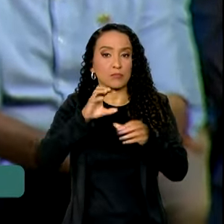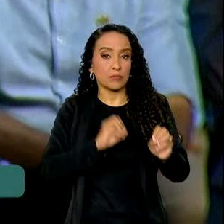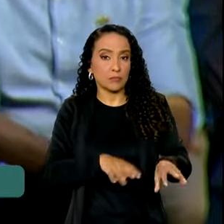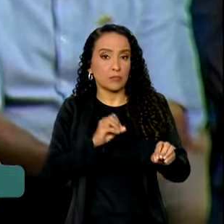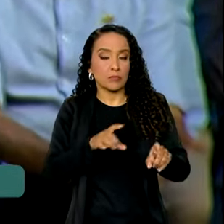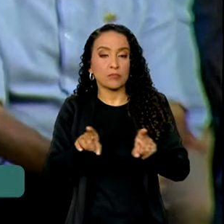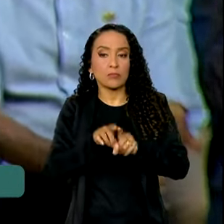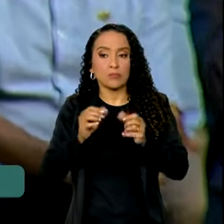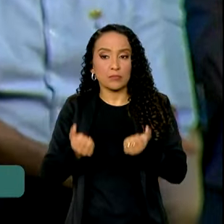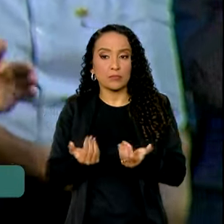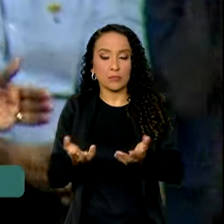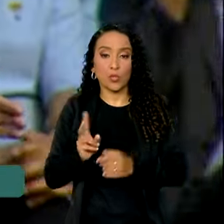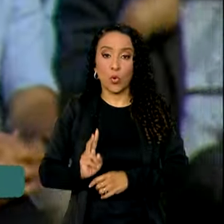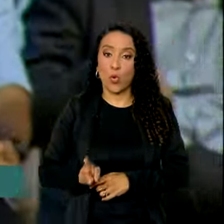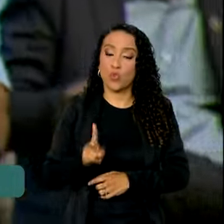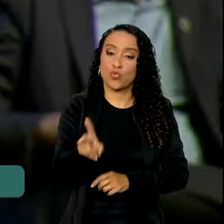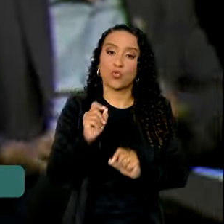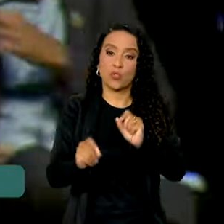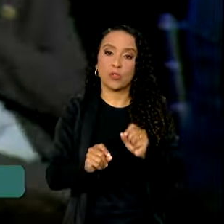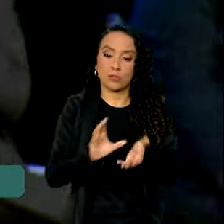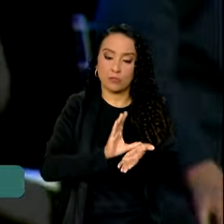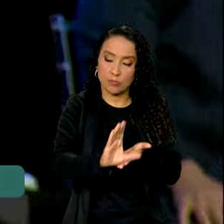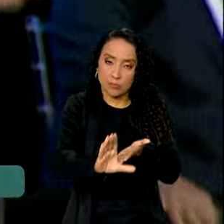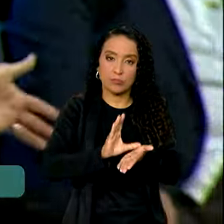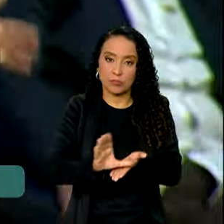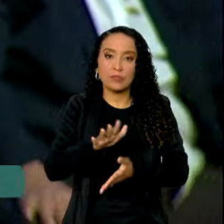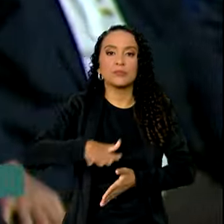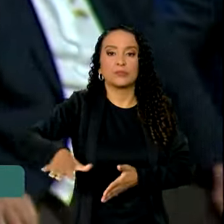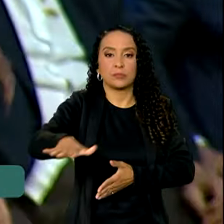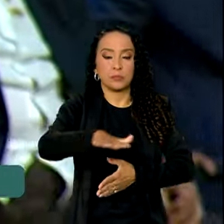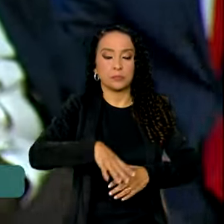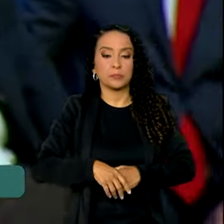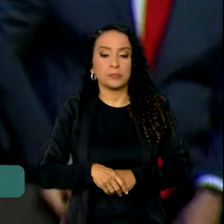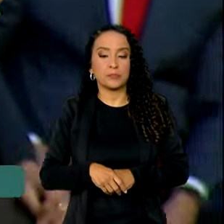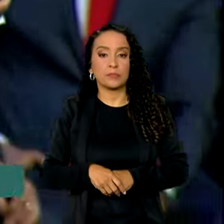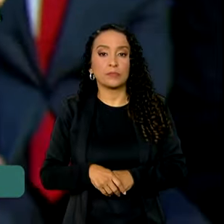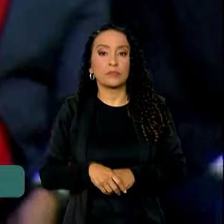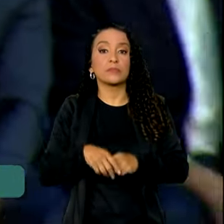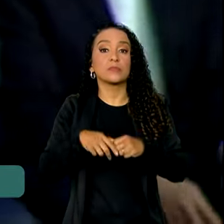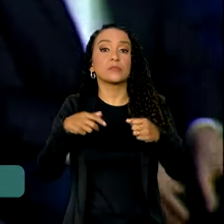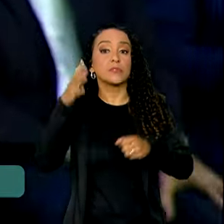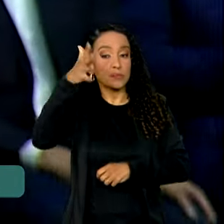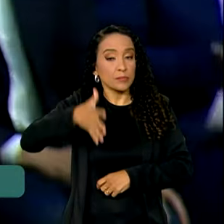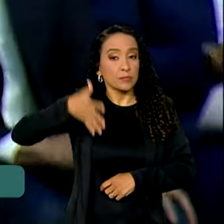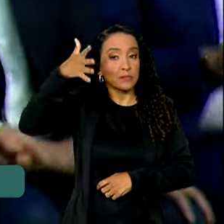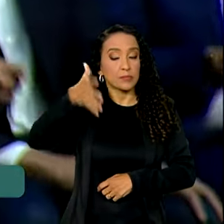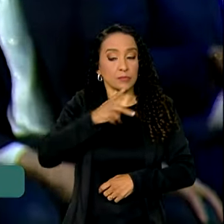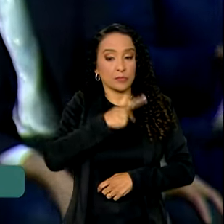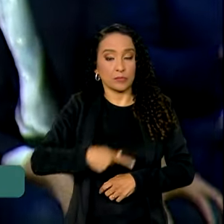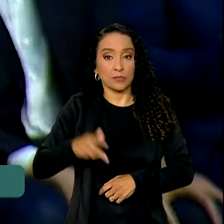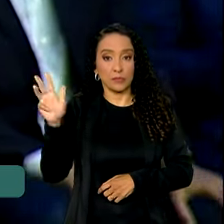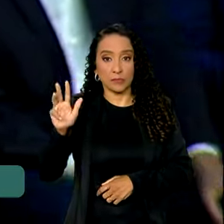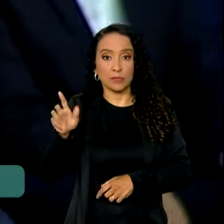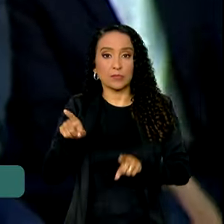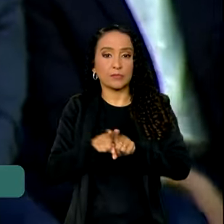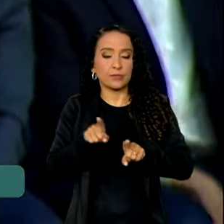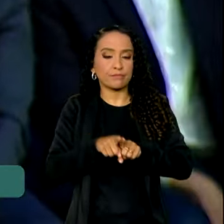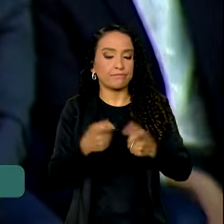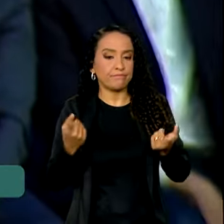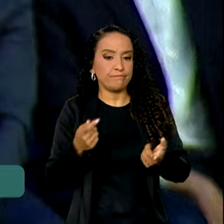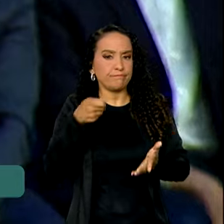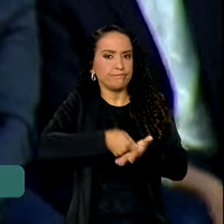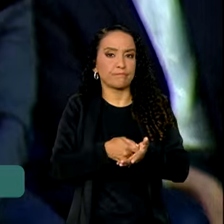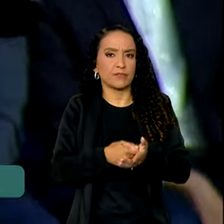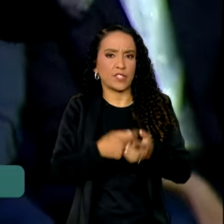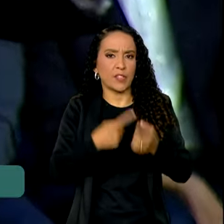e dar continuidade aos investimentos na área. Durante o discurso, Lula condenou a violência de